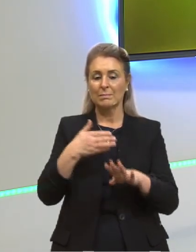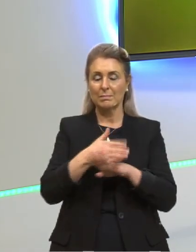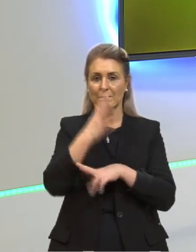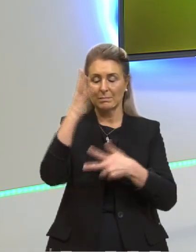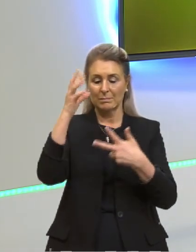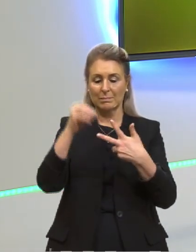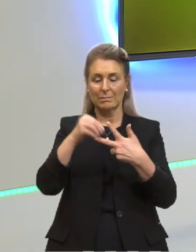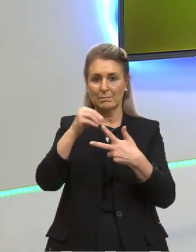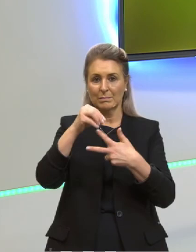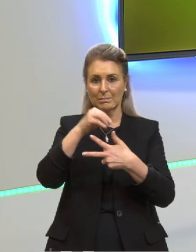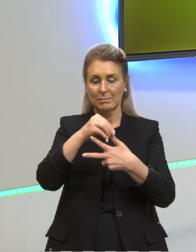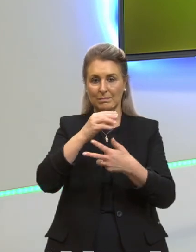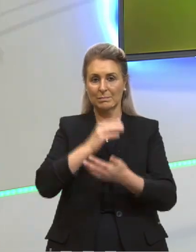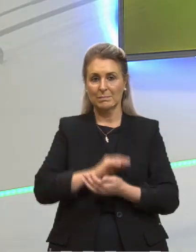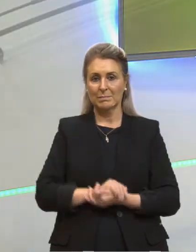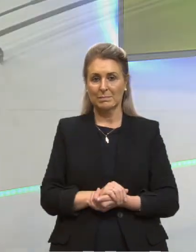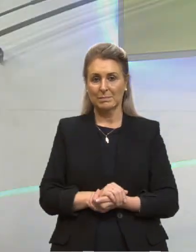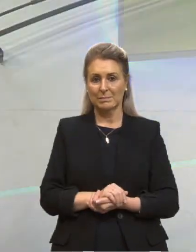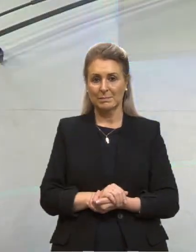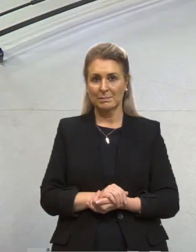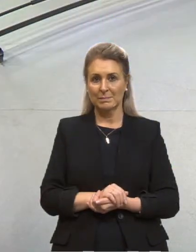passar. Até mais. Tchau, tchau.